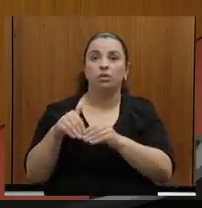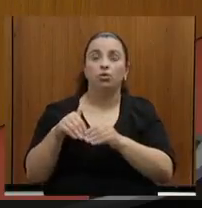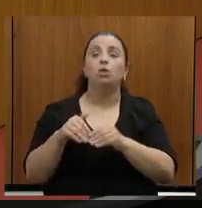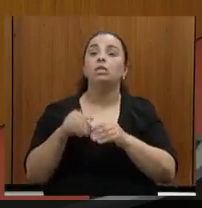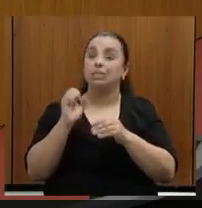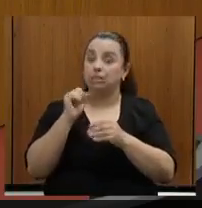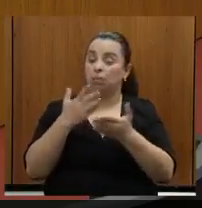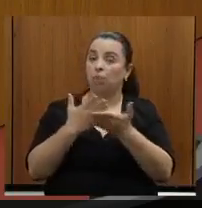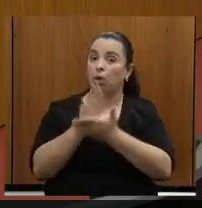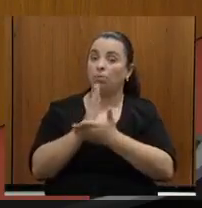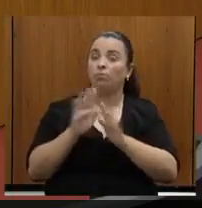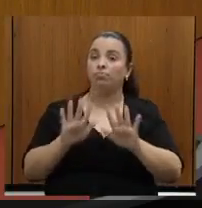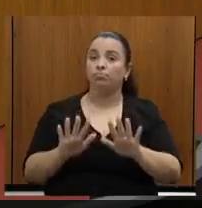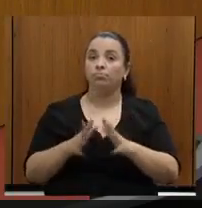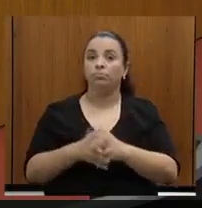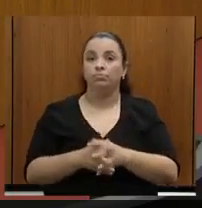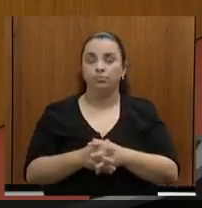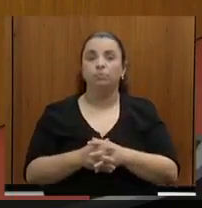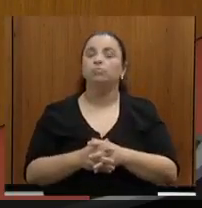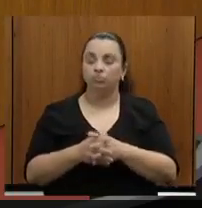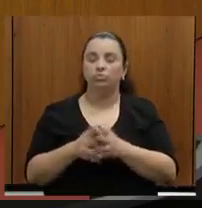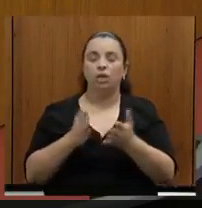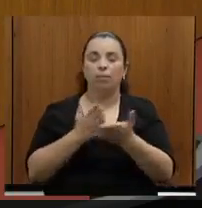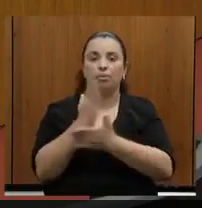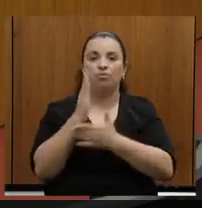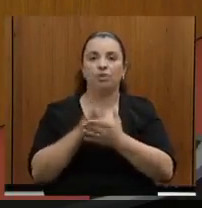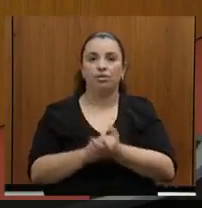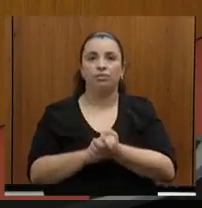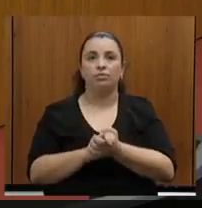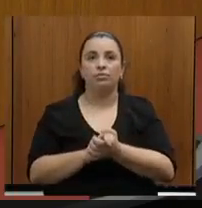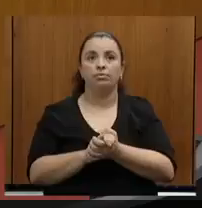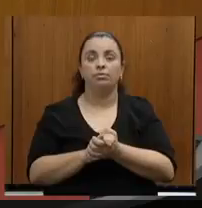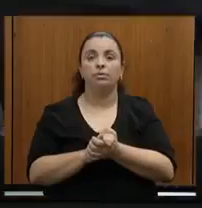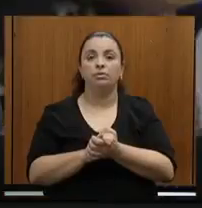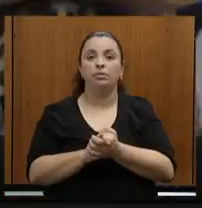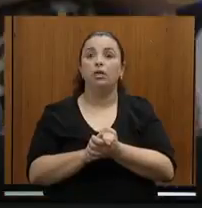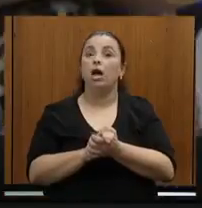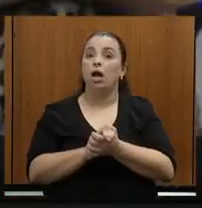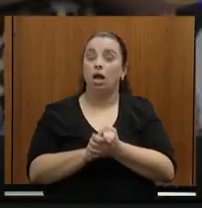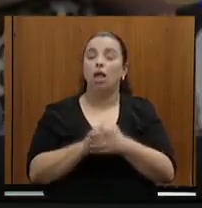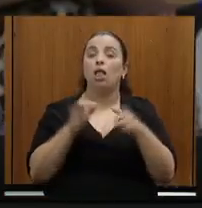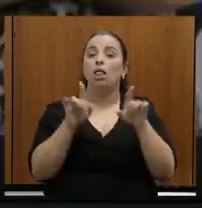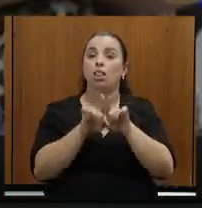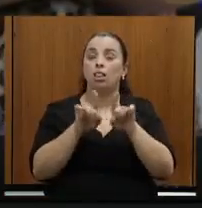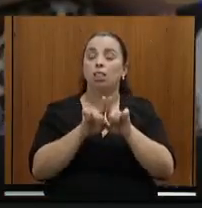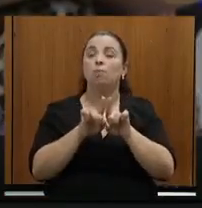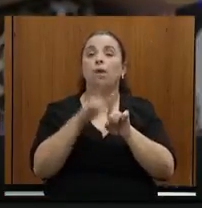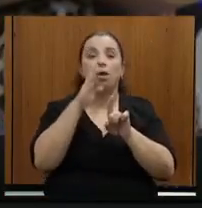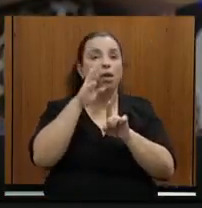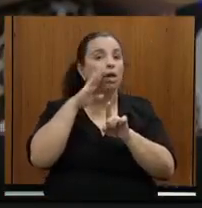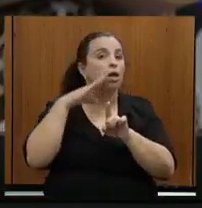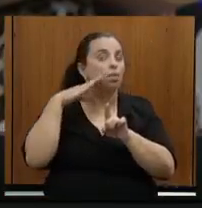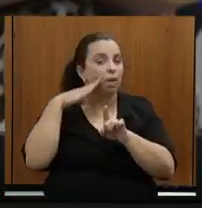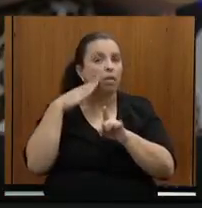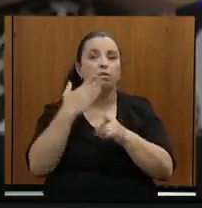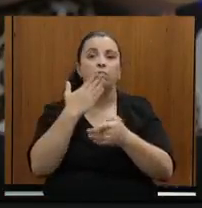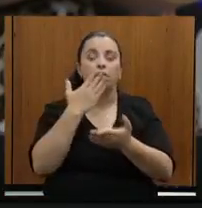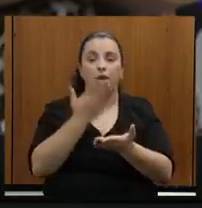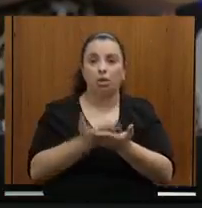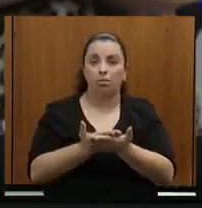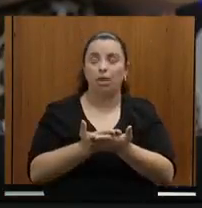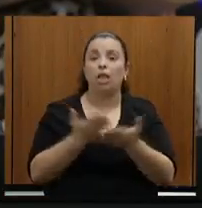que aprovam o permanente como estão. Aprovado. No mesmo teor, requerimento da deputada Beatriz,